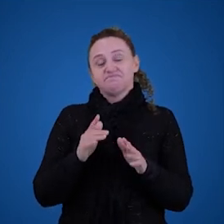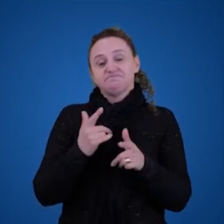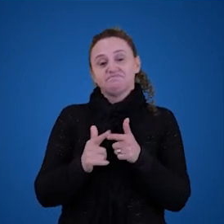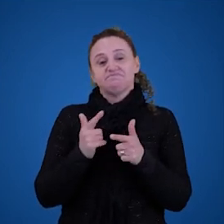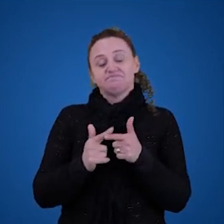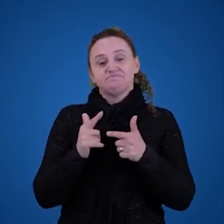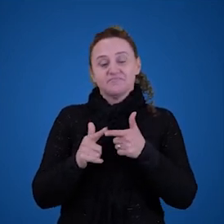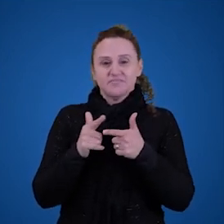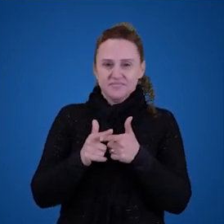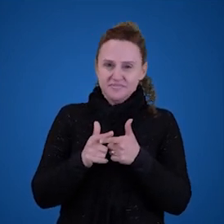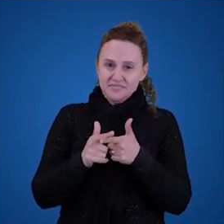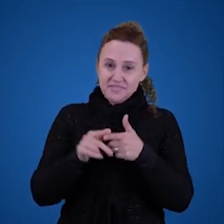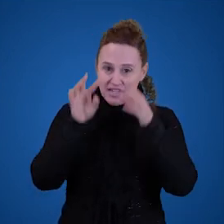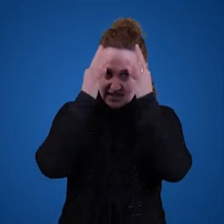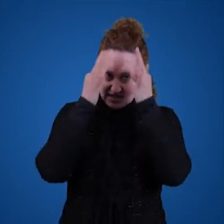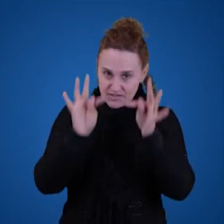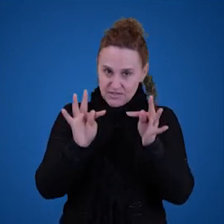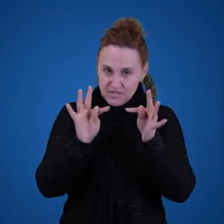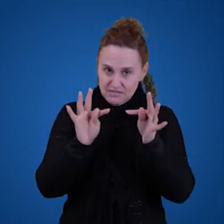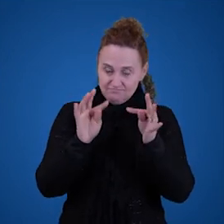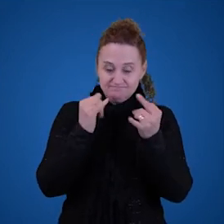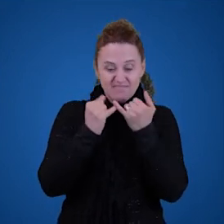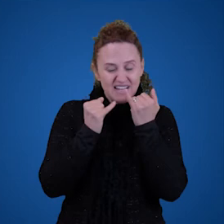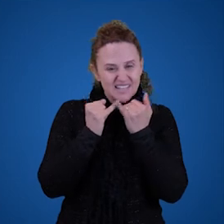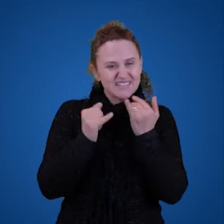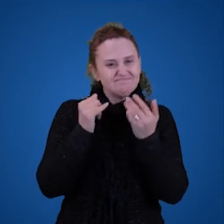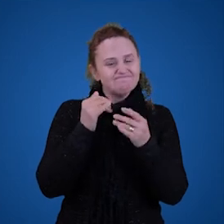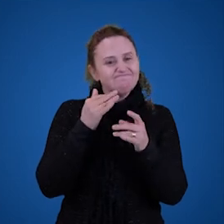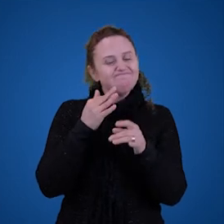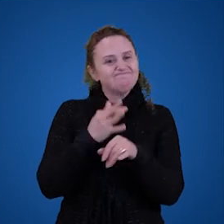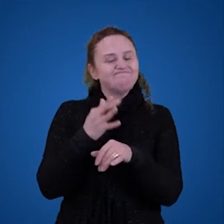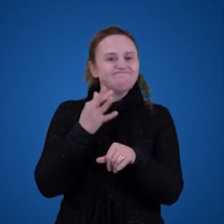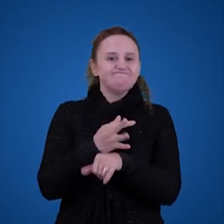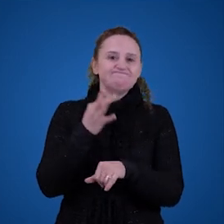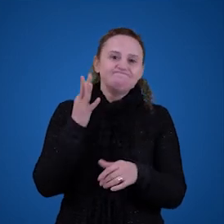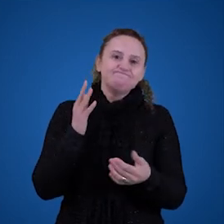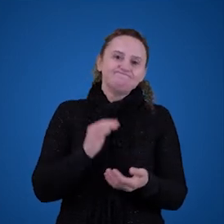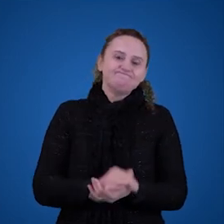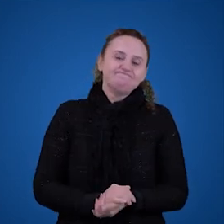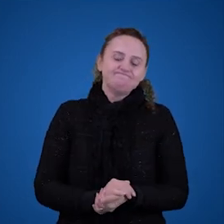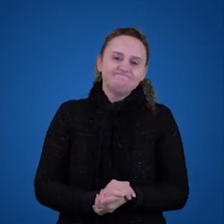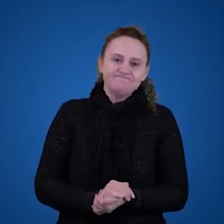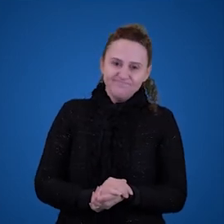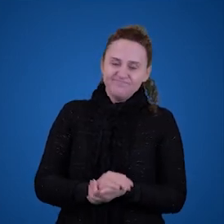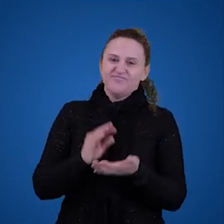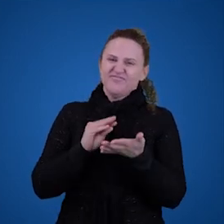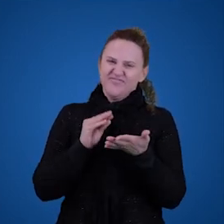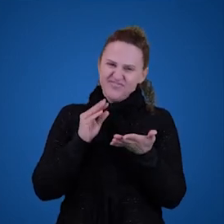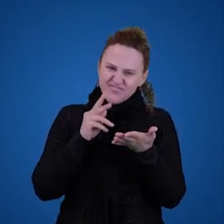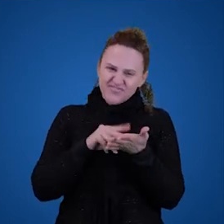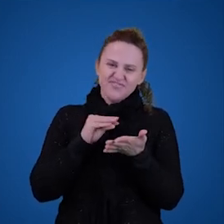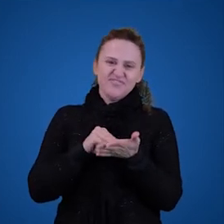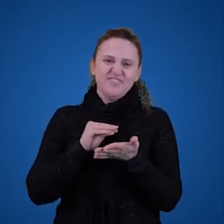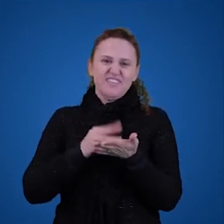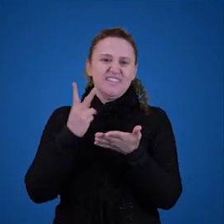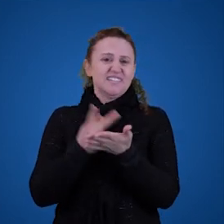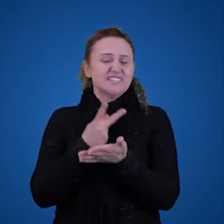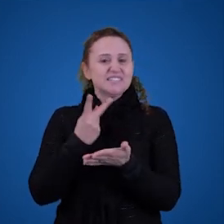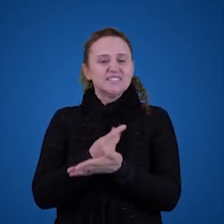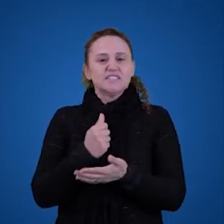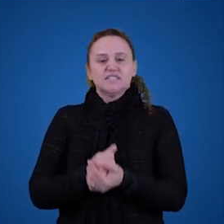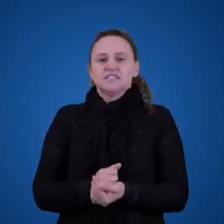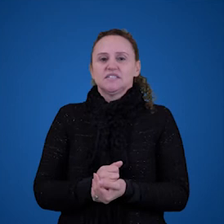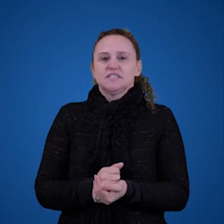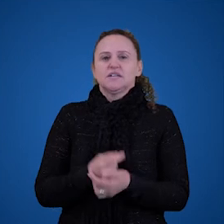a tese parece não funcionar bem. O nosso segundo problema é que a gente chama de Enigma de Frege no e-book eu